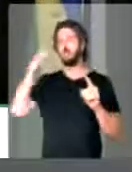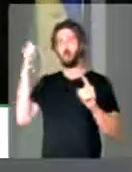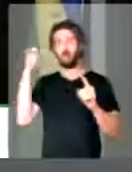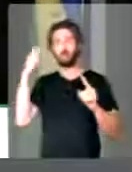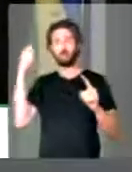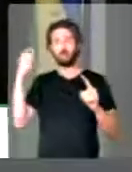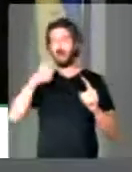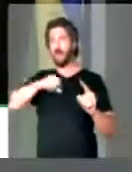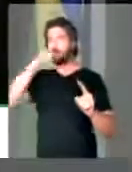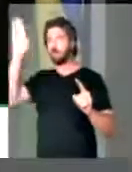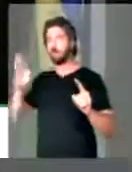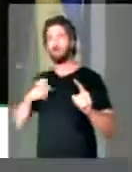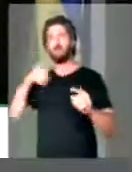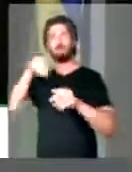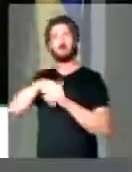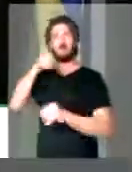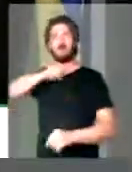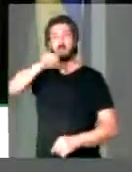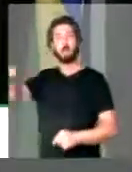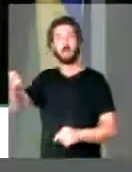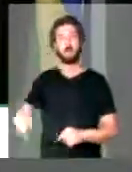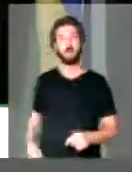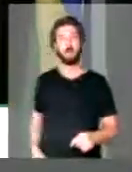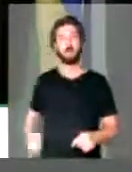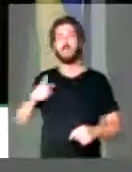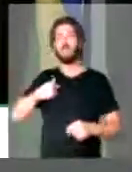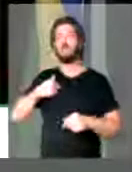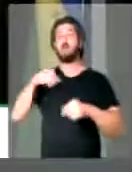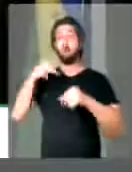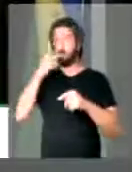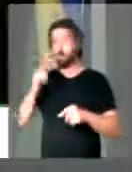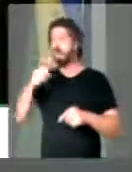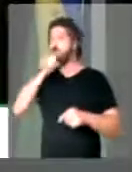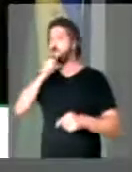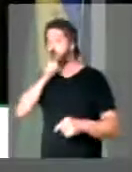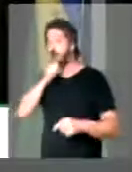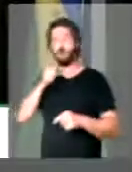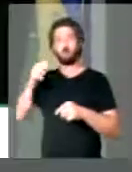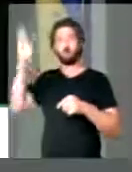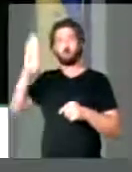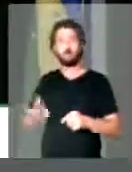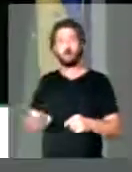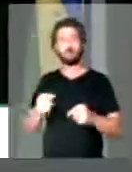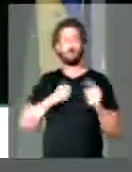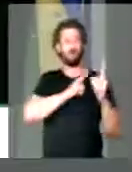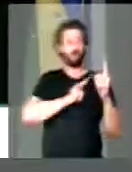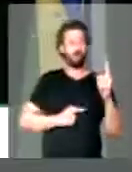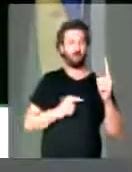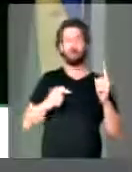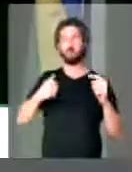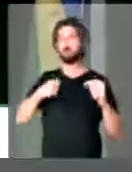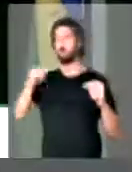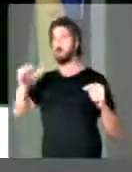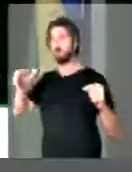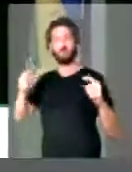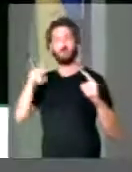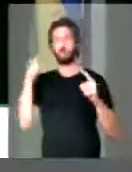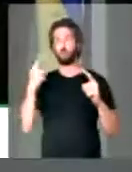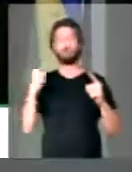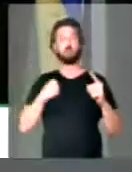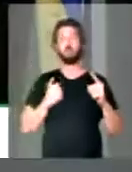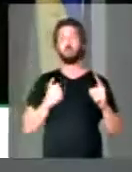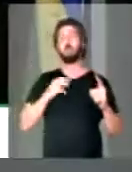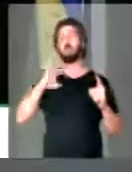mães do Brasil, eu voto nas mães do Brasil. Entre o governo e os pais, os avós do meu Brasil, amado, os meus irmãos brasileiros, é